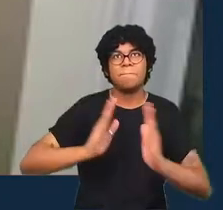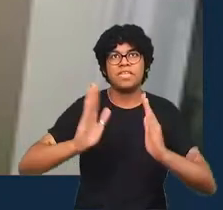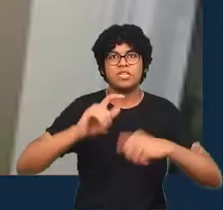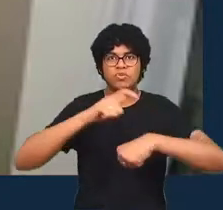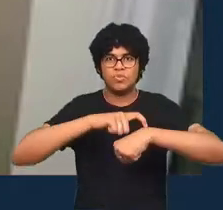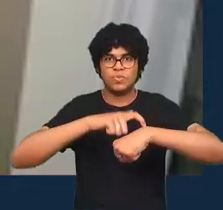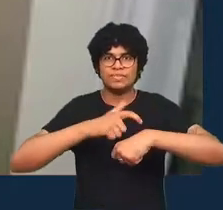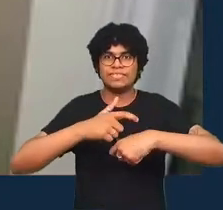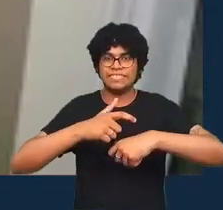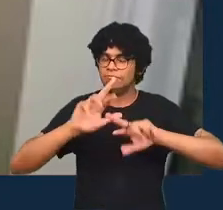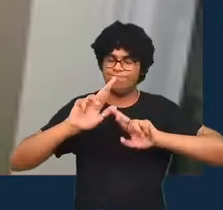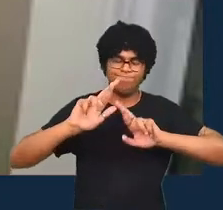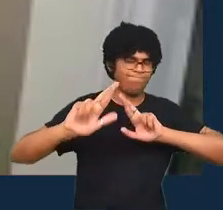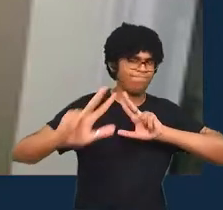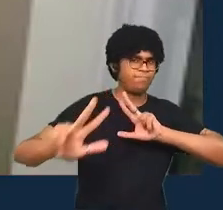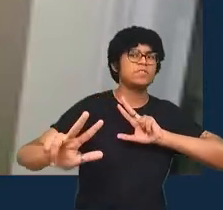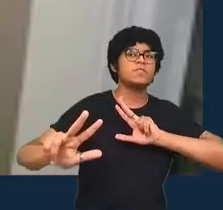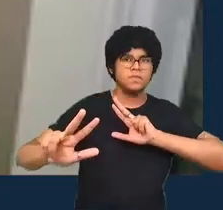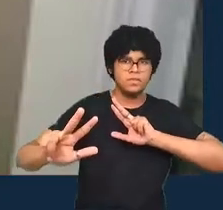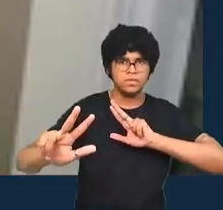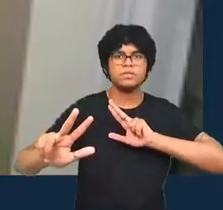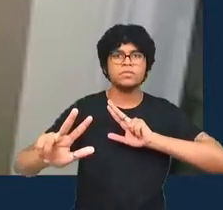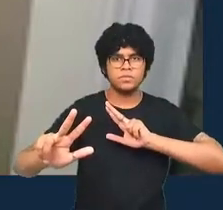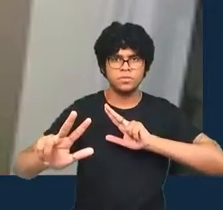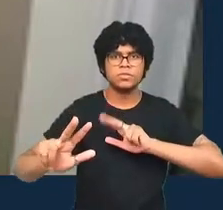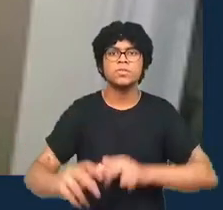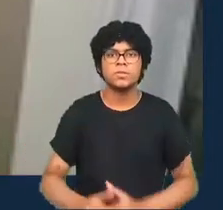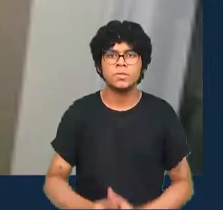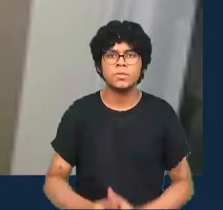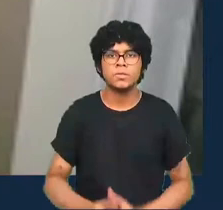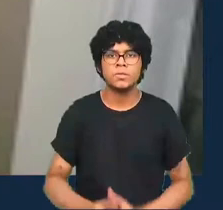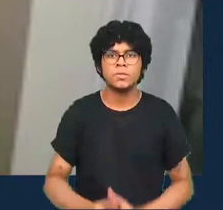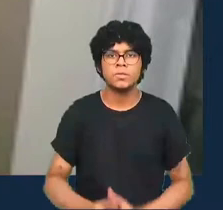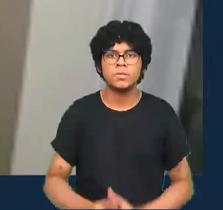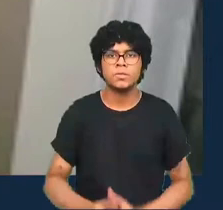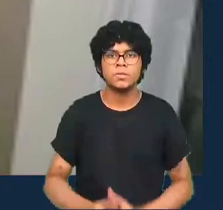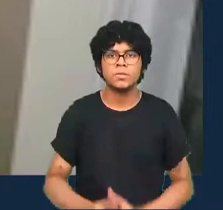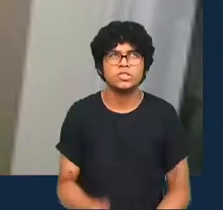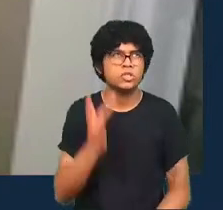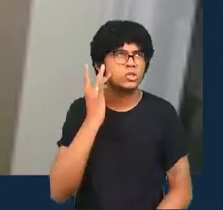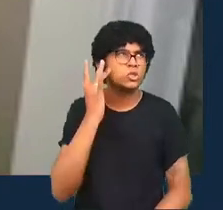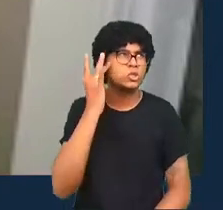que surgiu acho que em 2011